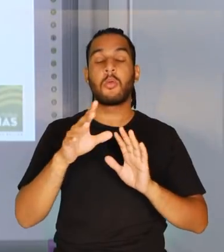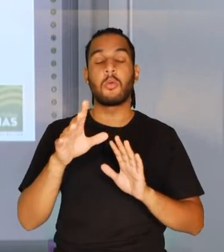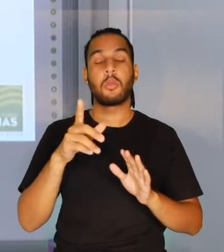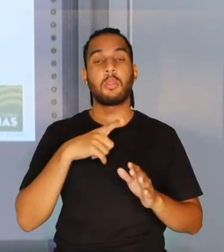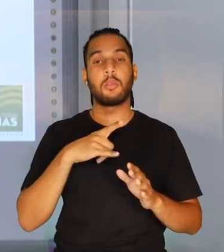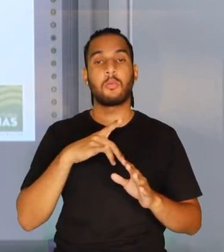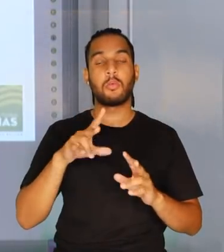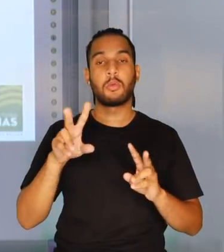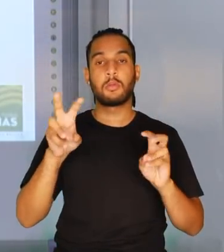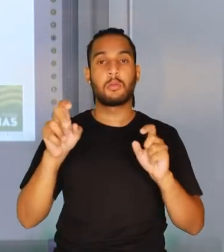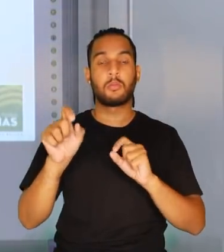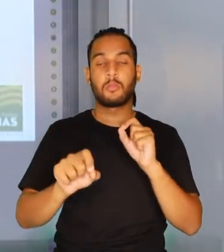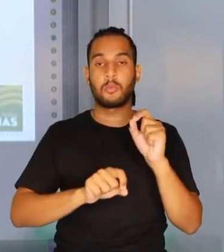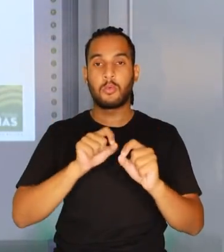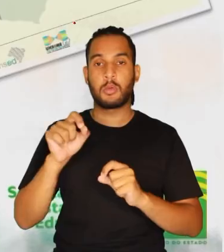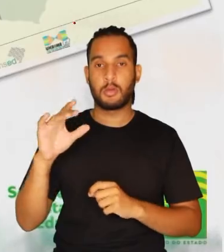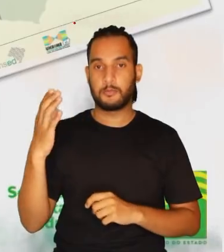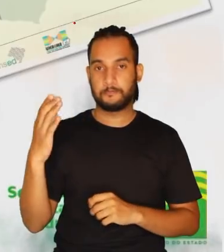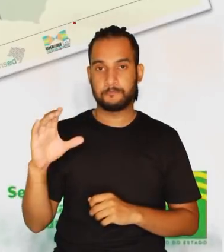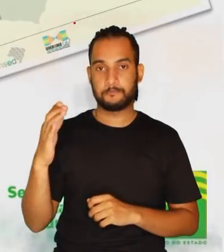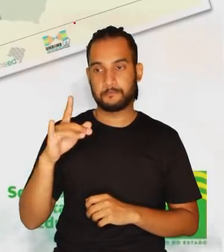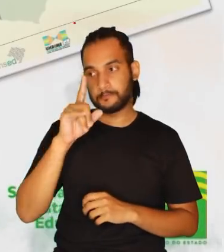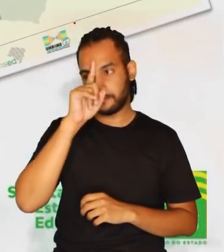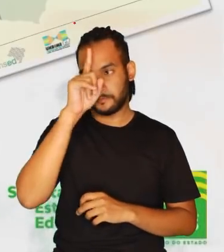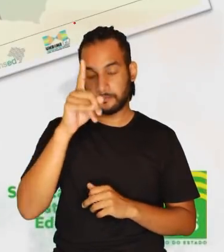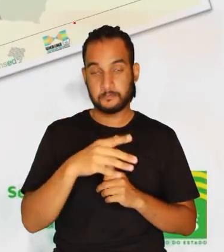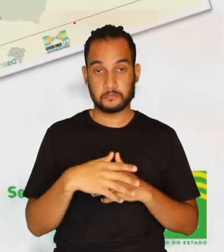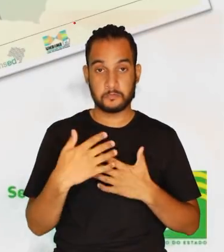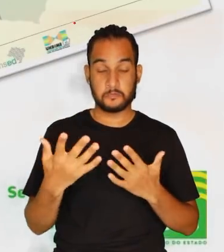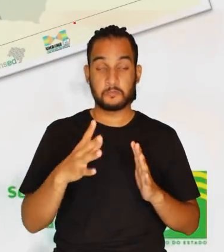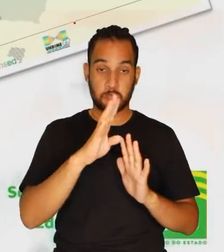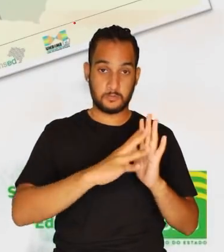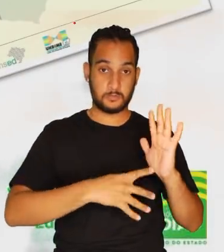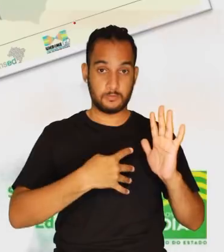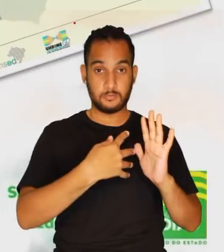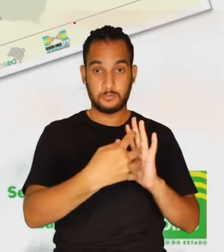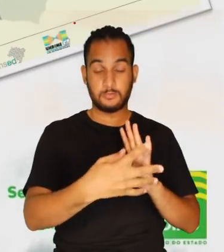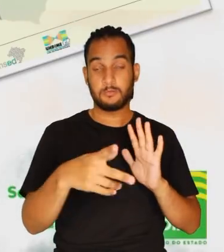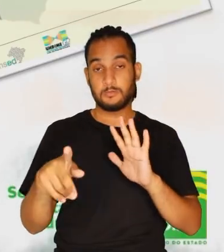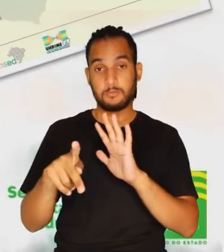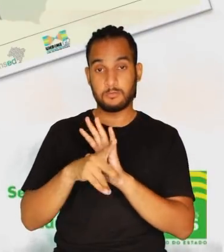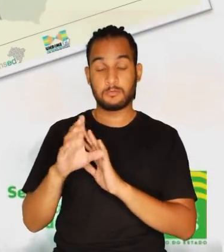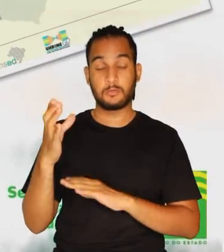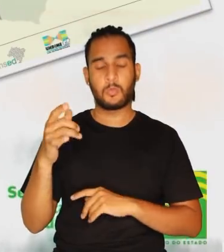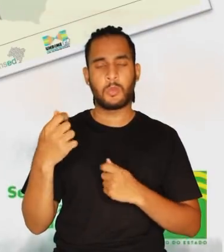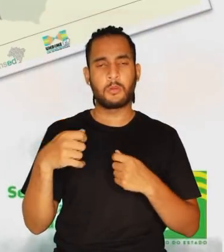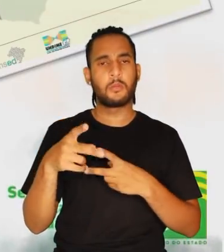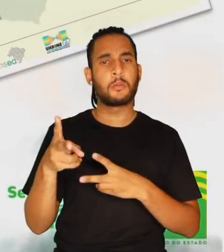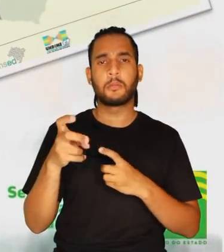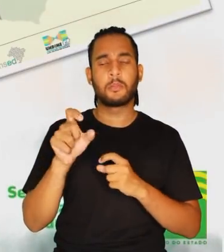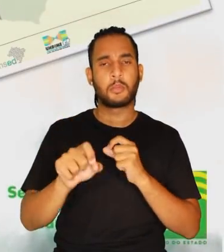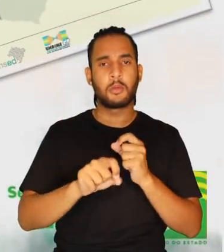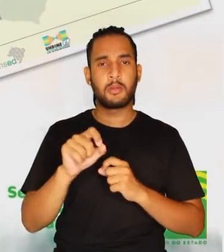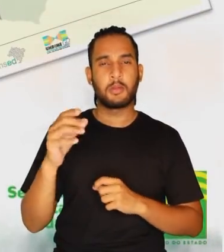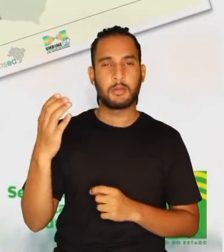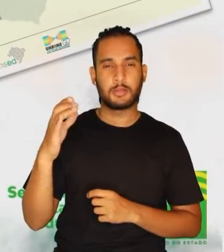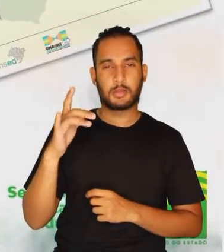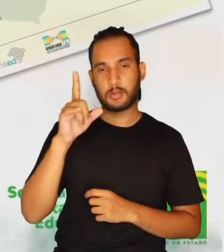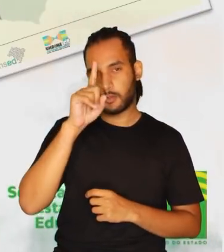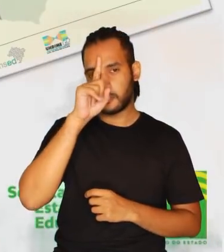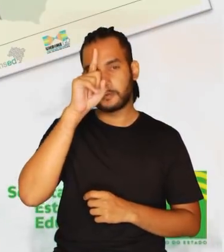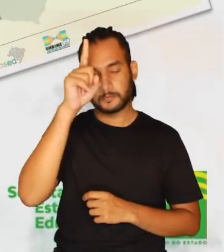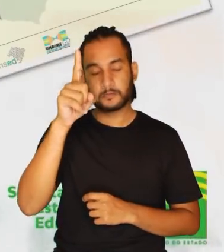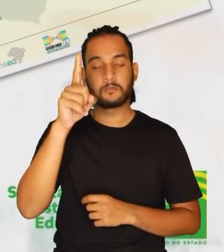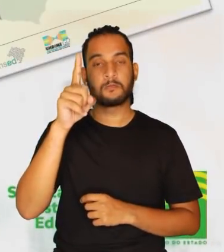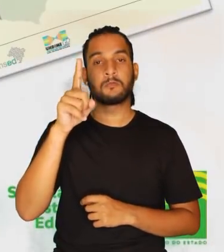curricular Ciências da Natureza. Vamos lá? Então, aqui a matriz de habilidades de Ciências, nós temos que perceber que